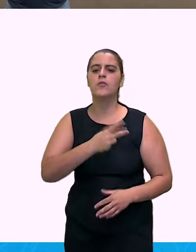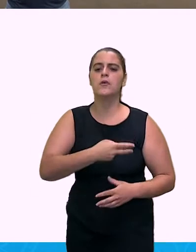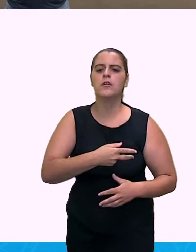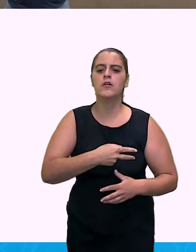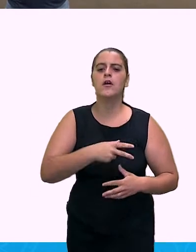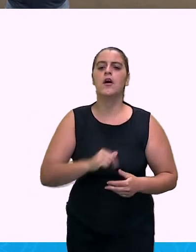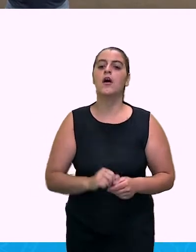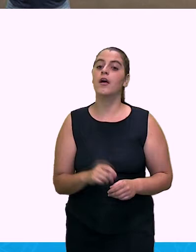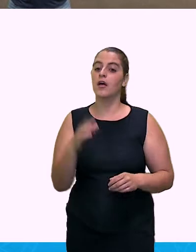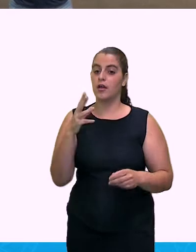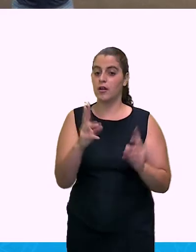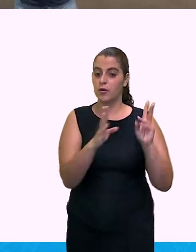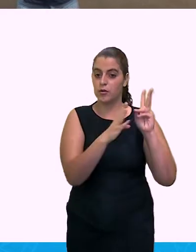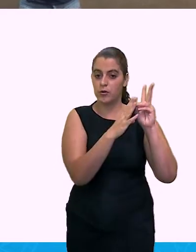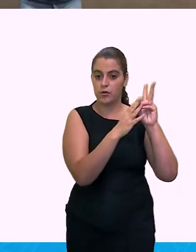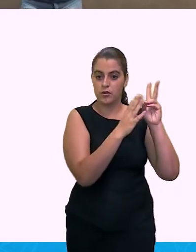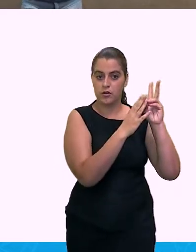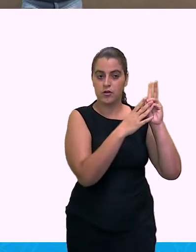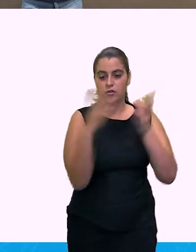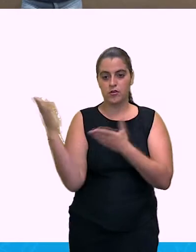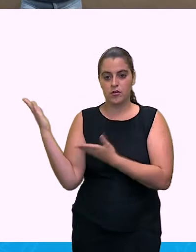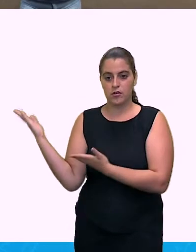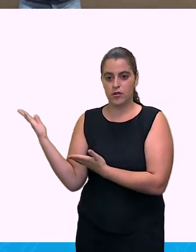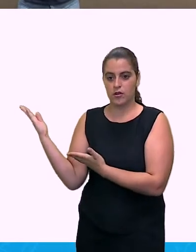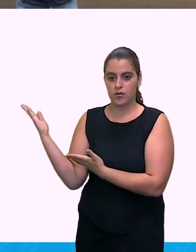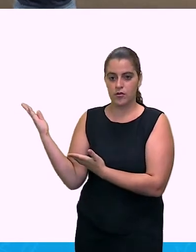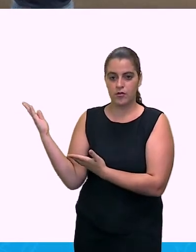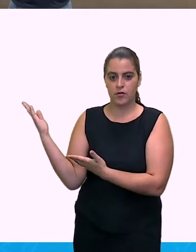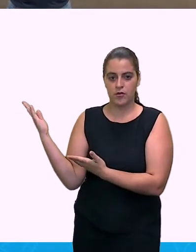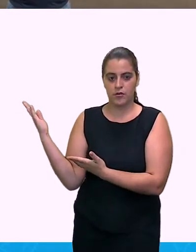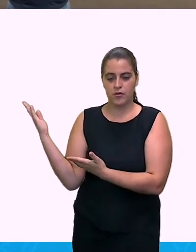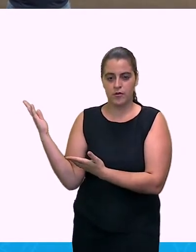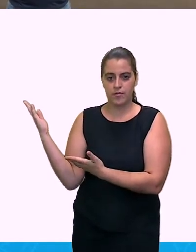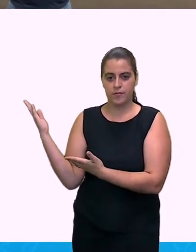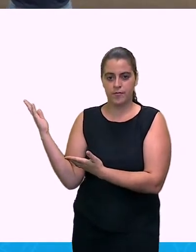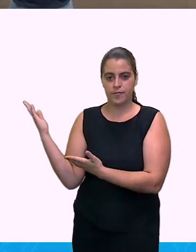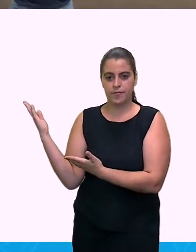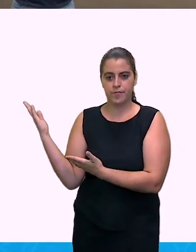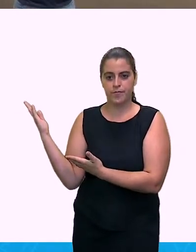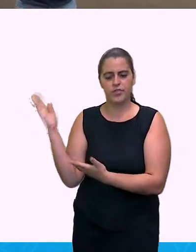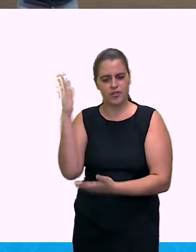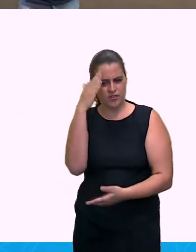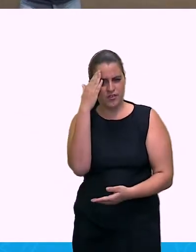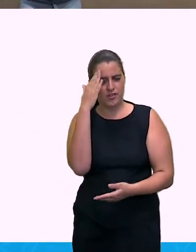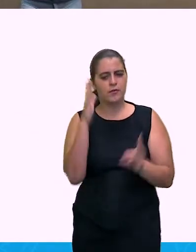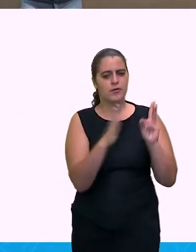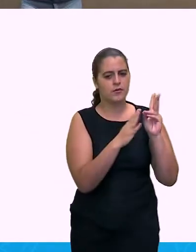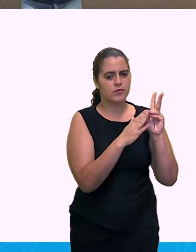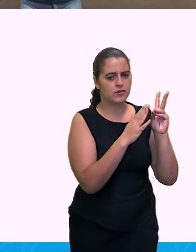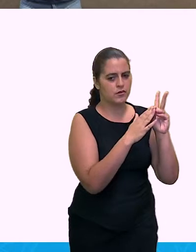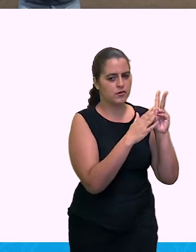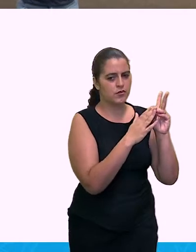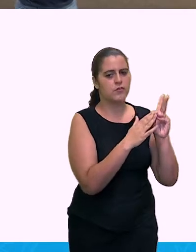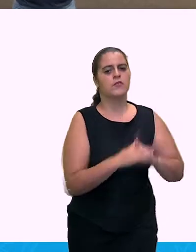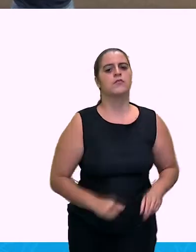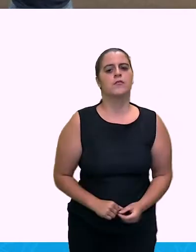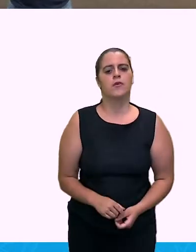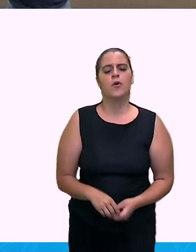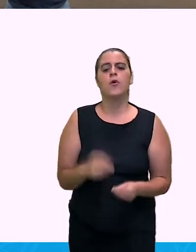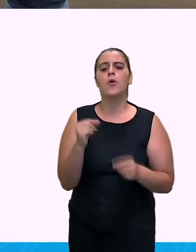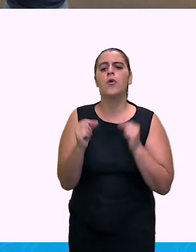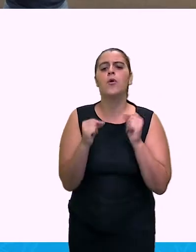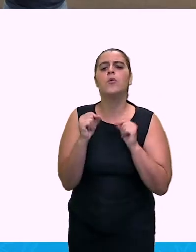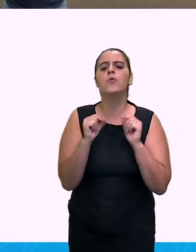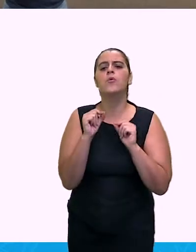gente percebe aí nas imagens, né? Eram os índios. Isso aí a gente sabe. Onde